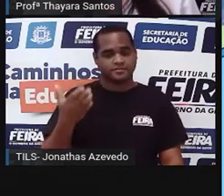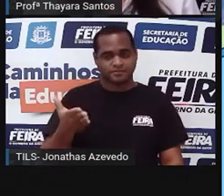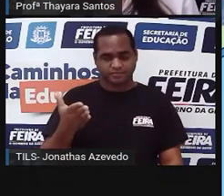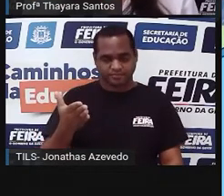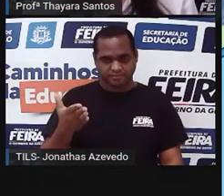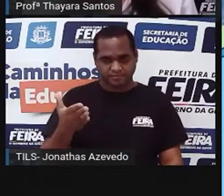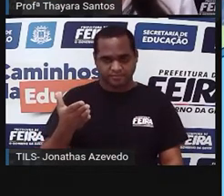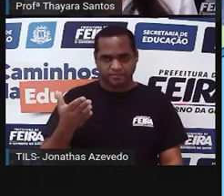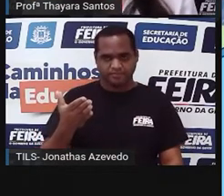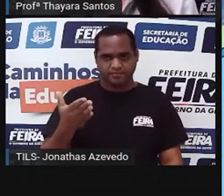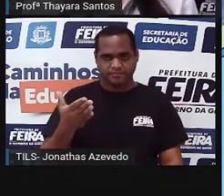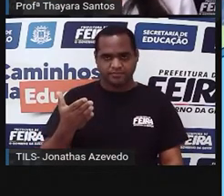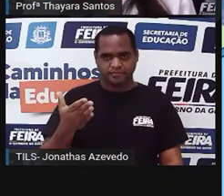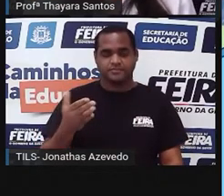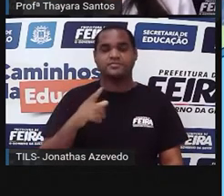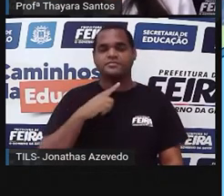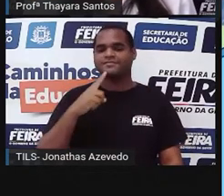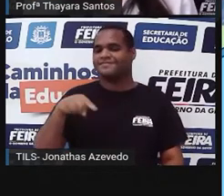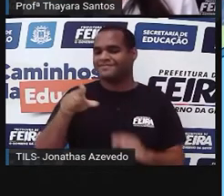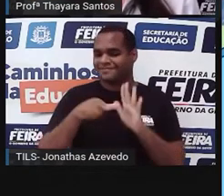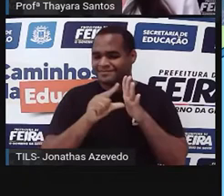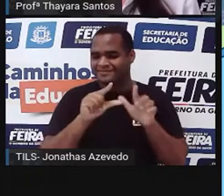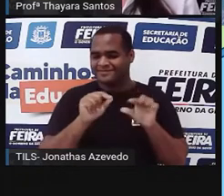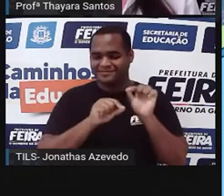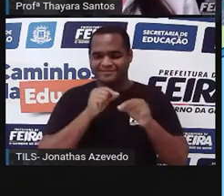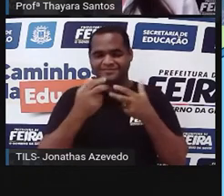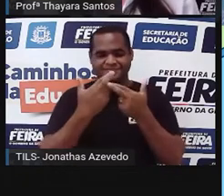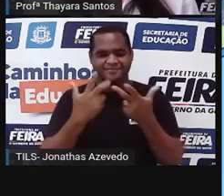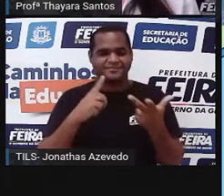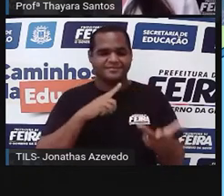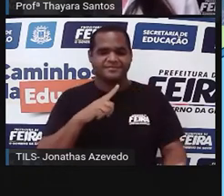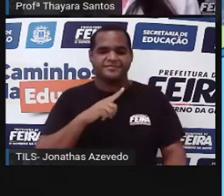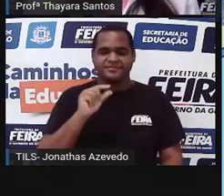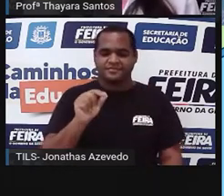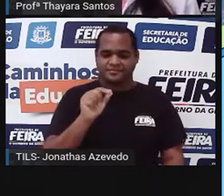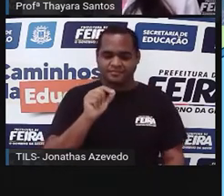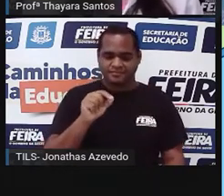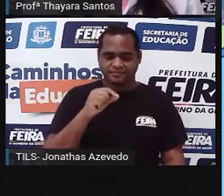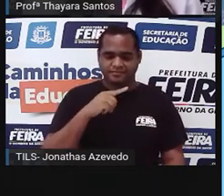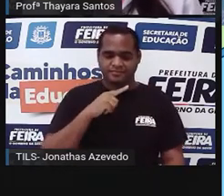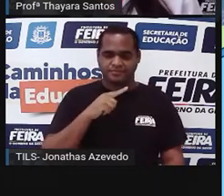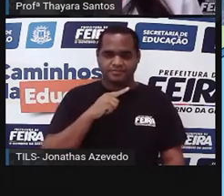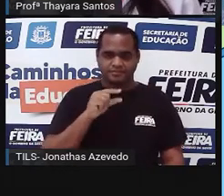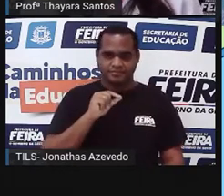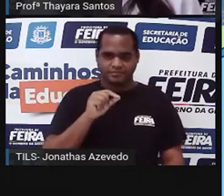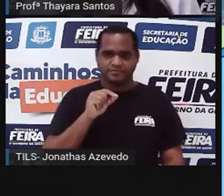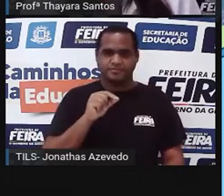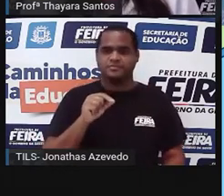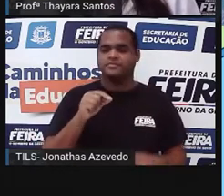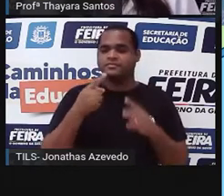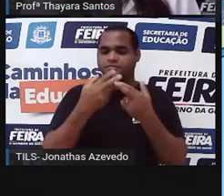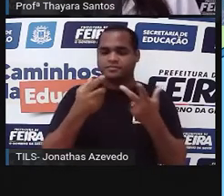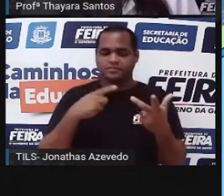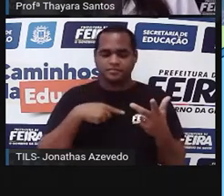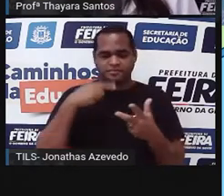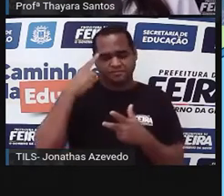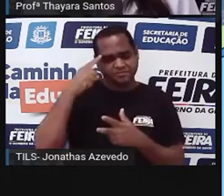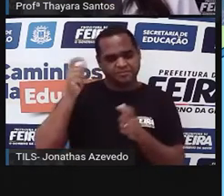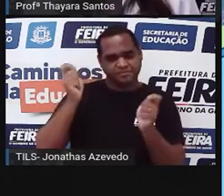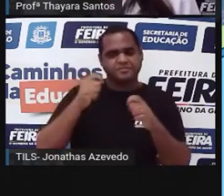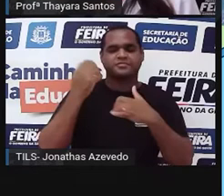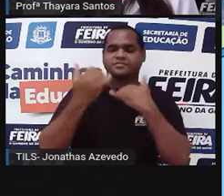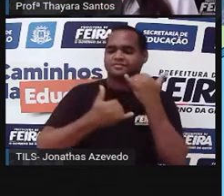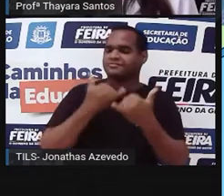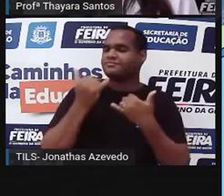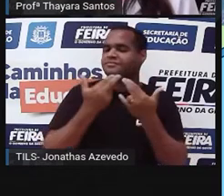Antes de tudo, sejam todos vocês que estão aí do outro lado muito bem-vindos. É uma alegria enorme ter vocês aqui com a gente. Espero que vocês se divirtam na aula